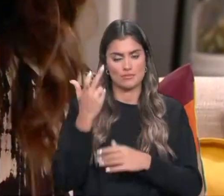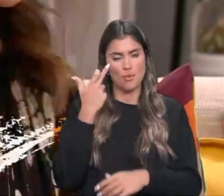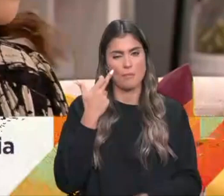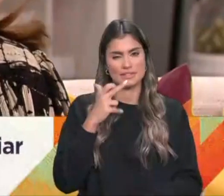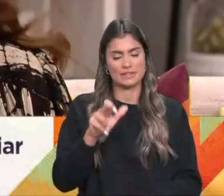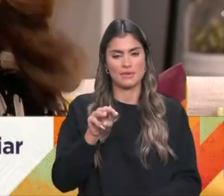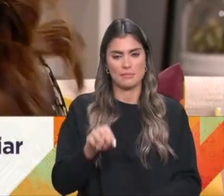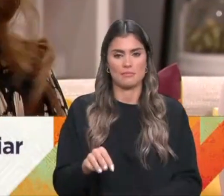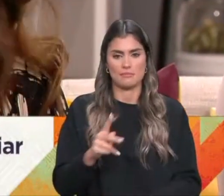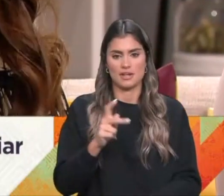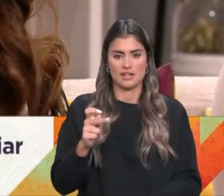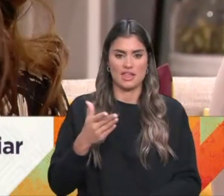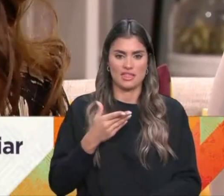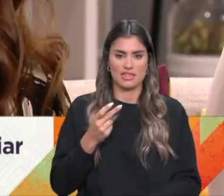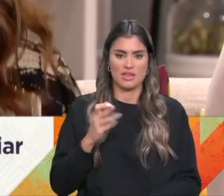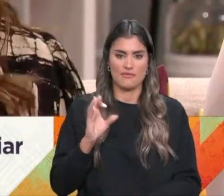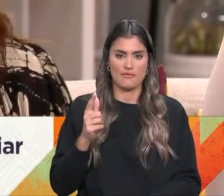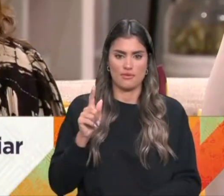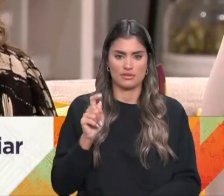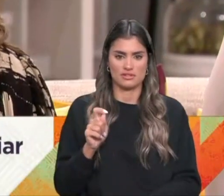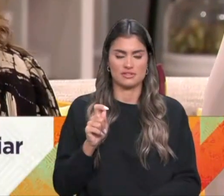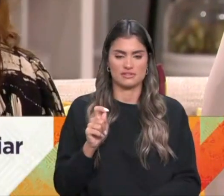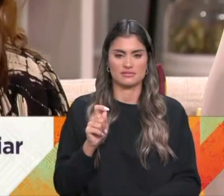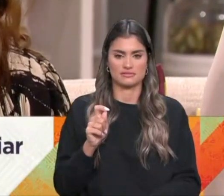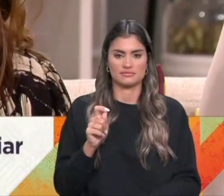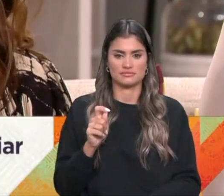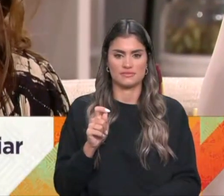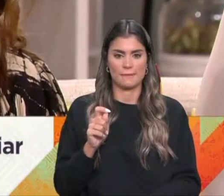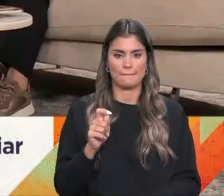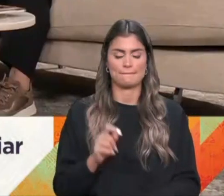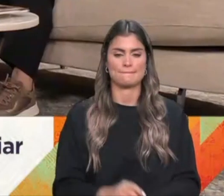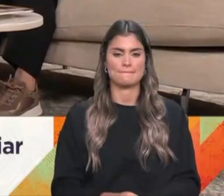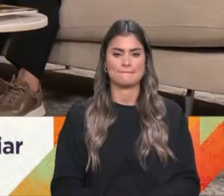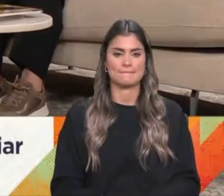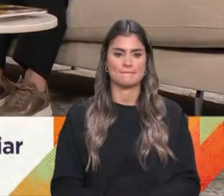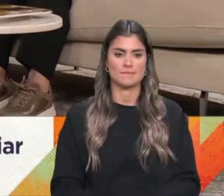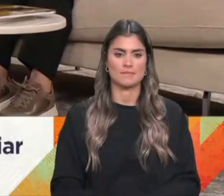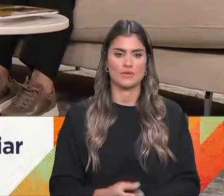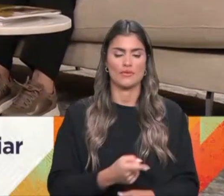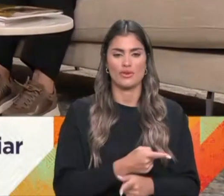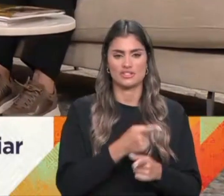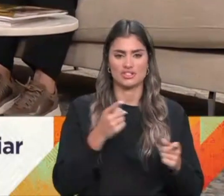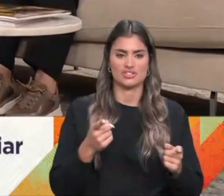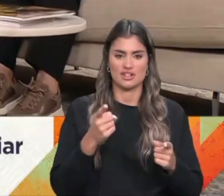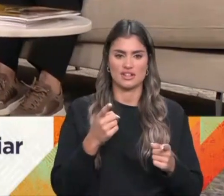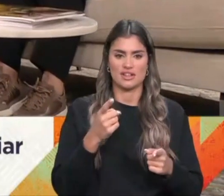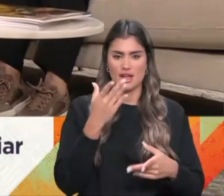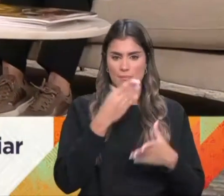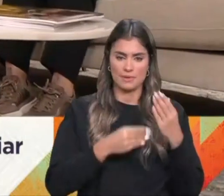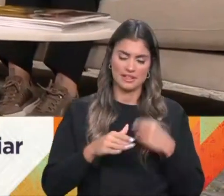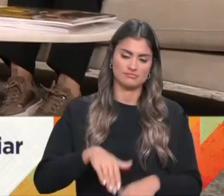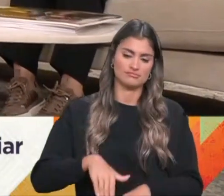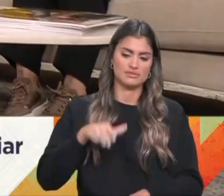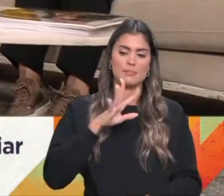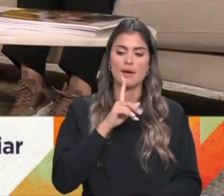que é uma heroína para nós. Nasce quase convosco. Exatamente. É quase que inconsciente, não é? Porque vocês aprendem isso logo de pequeninas, não As vossas